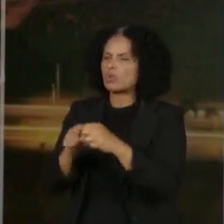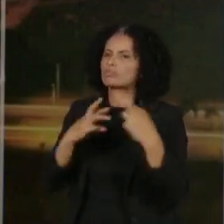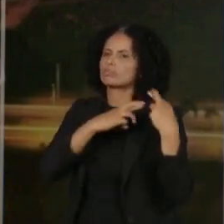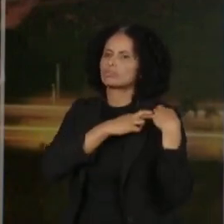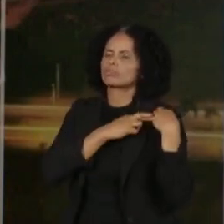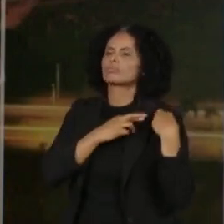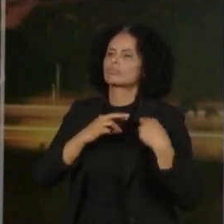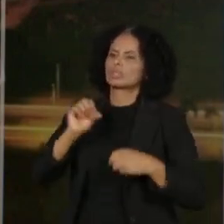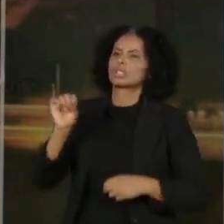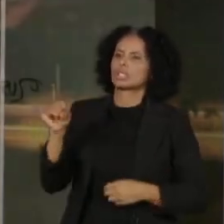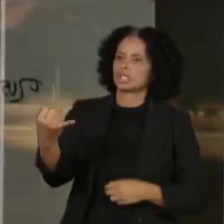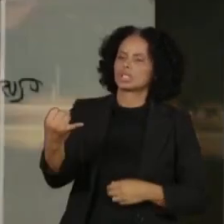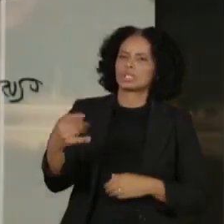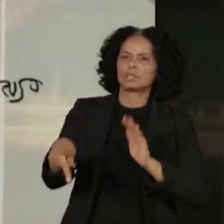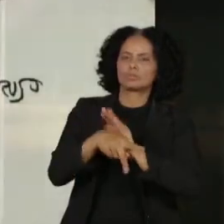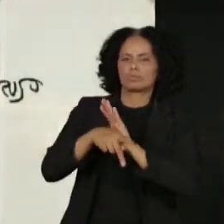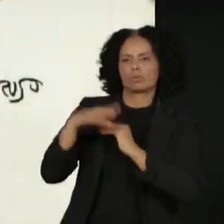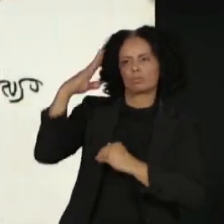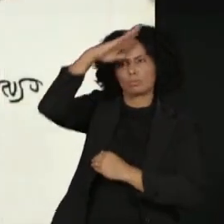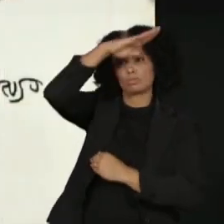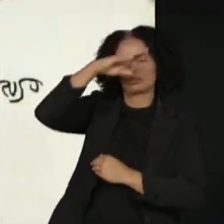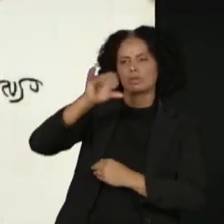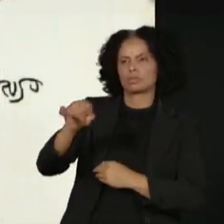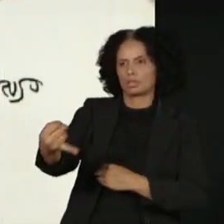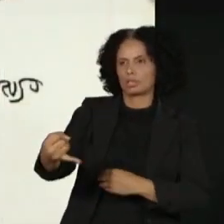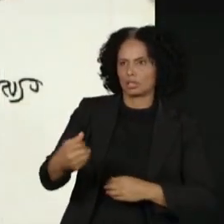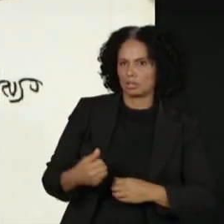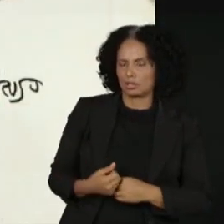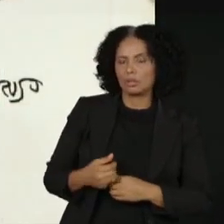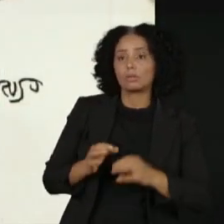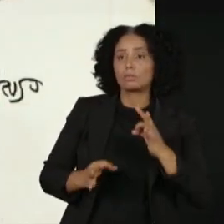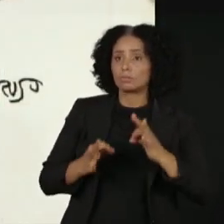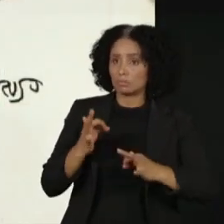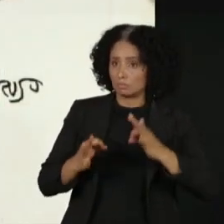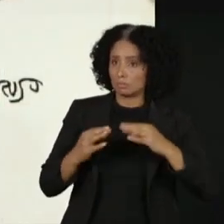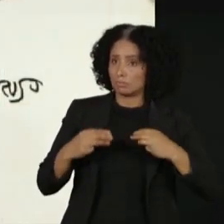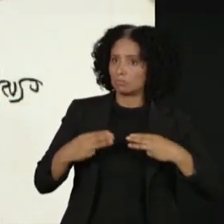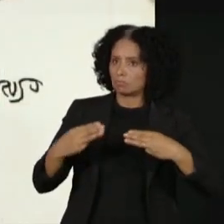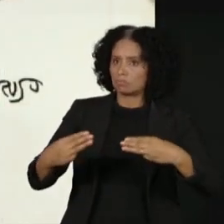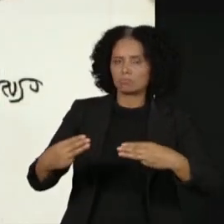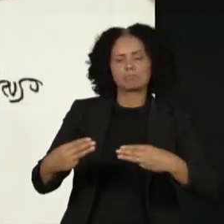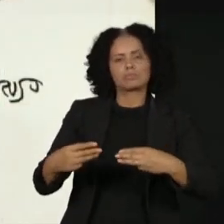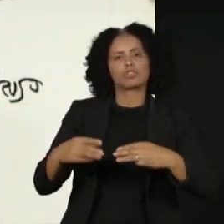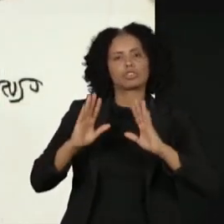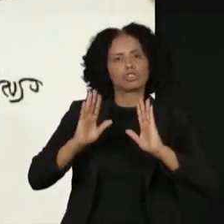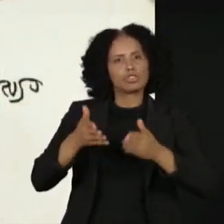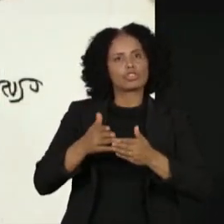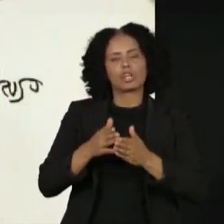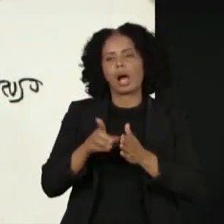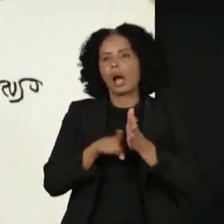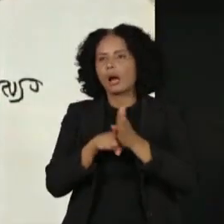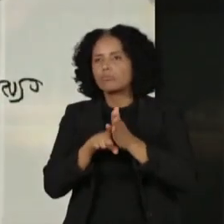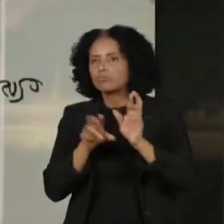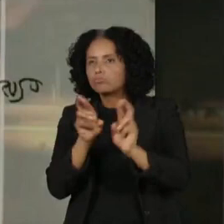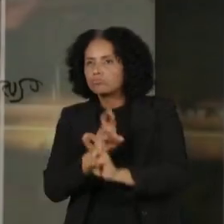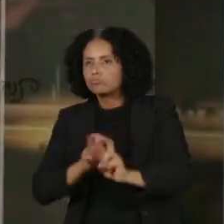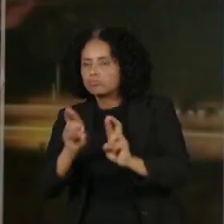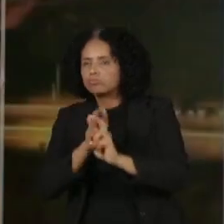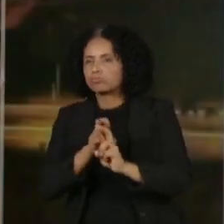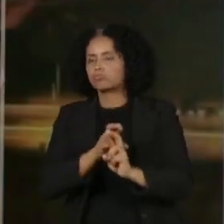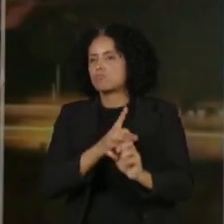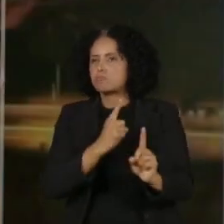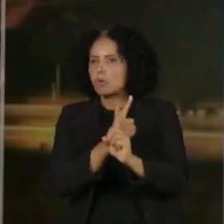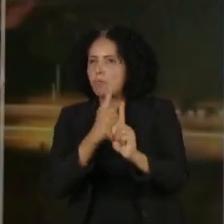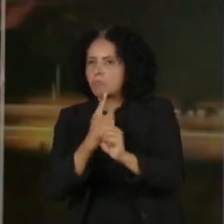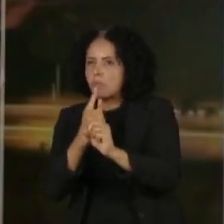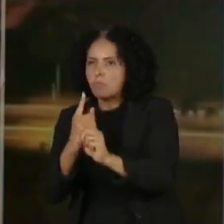O ministro da Justiça está conduzindo essas apurações junto com a Polícia Federal. Nós sabemos já, o ministro da Justiça já